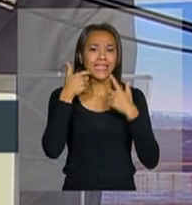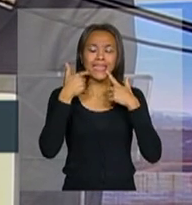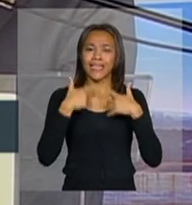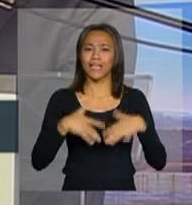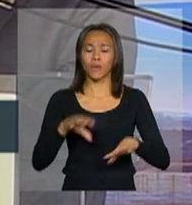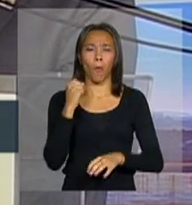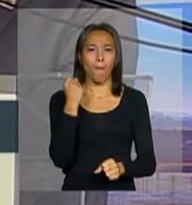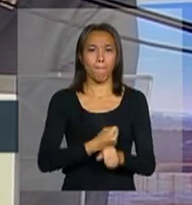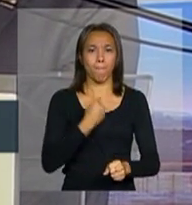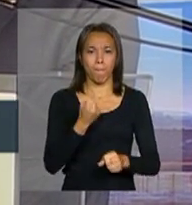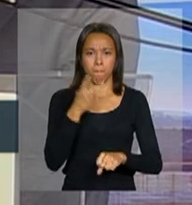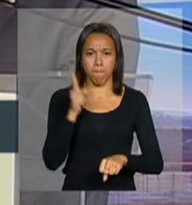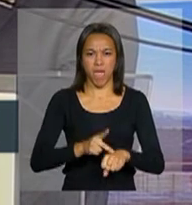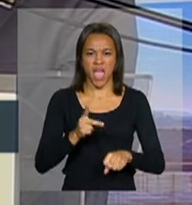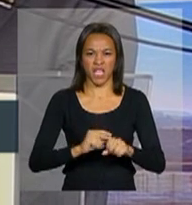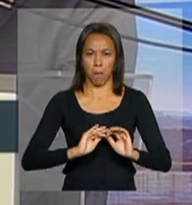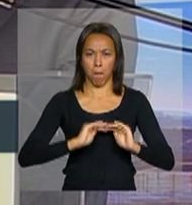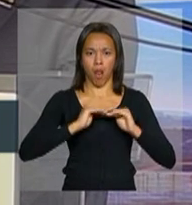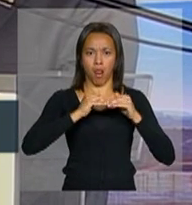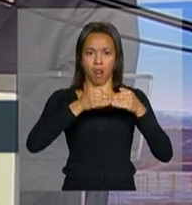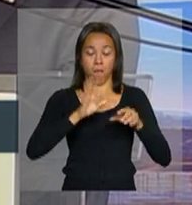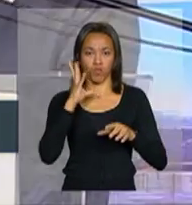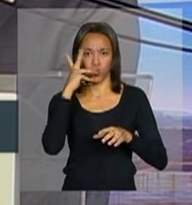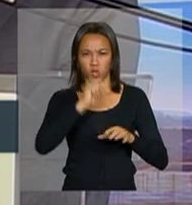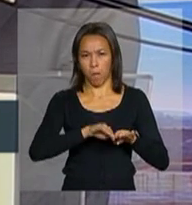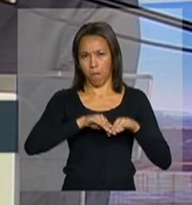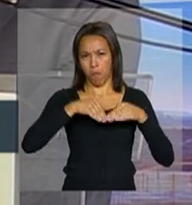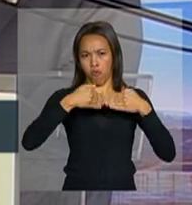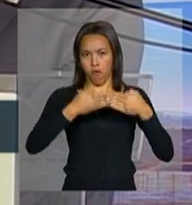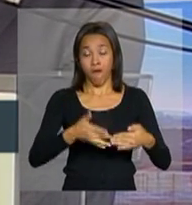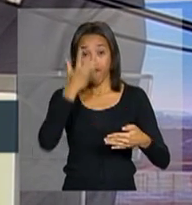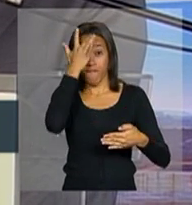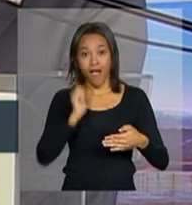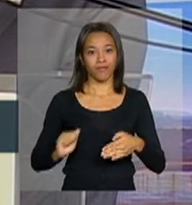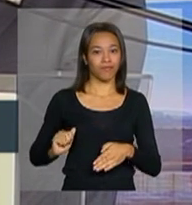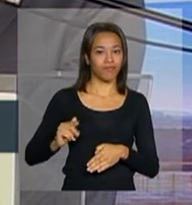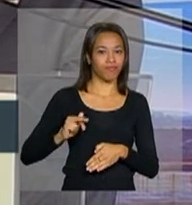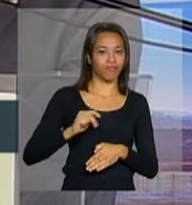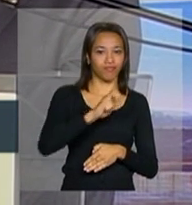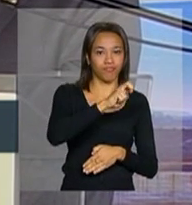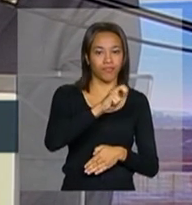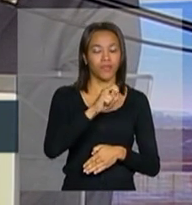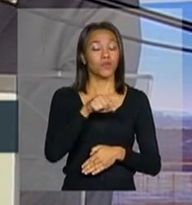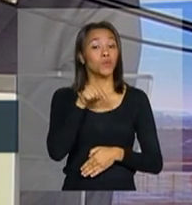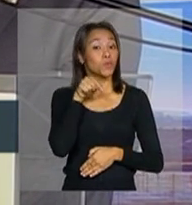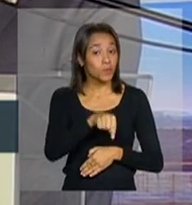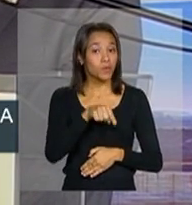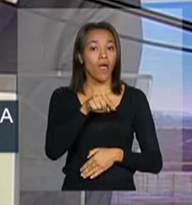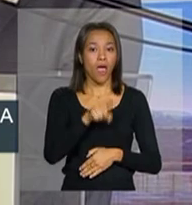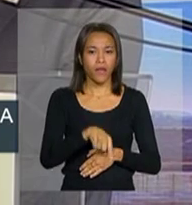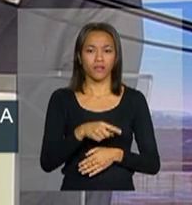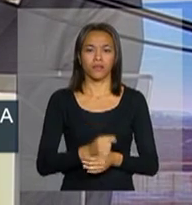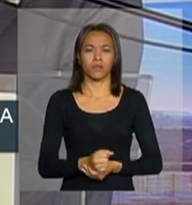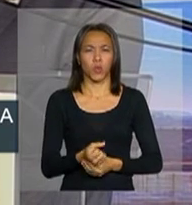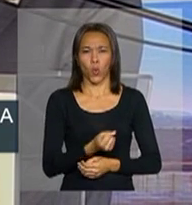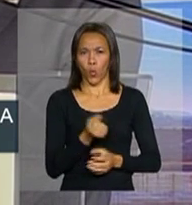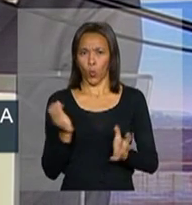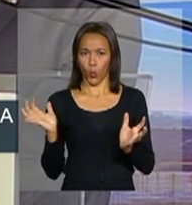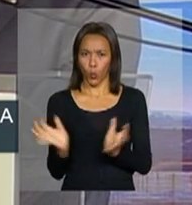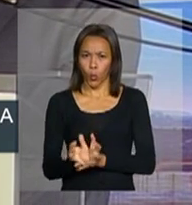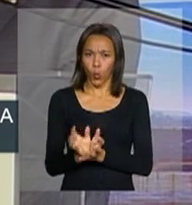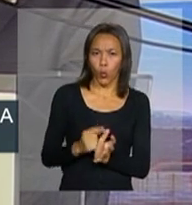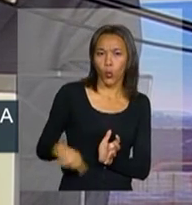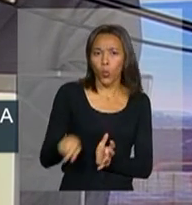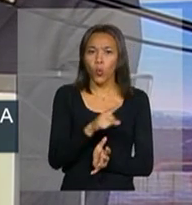gigantesca, bonita e de acesso fácil, sobre a qual um numeroso grupo de